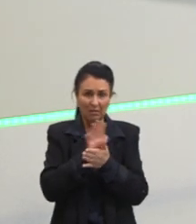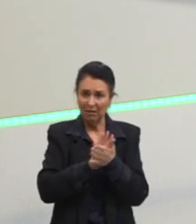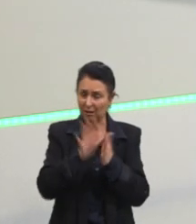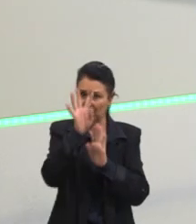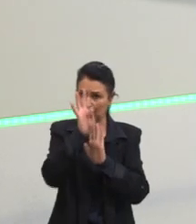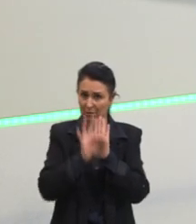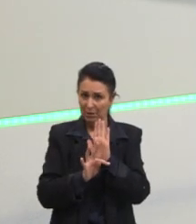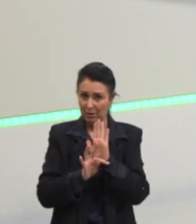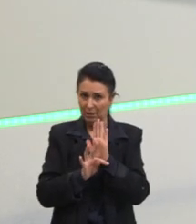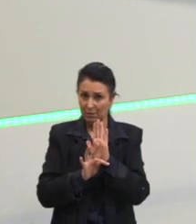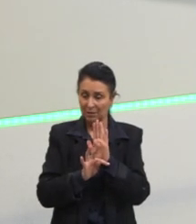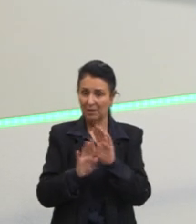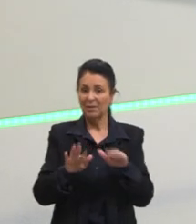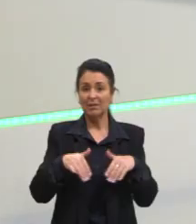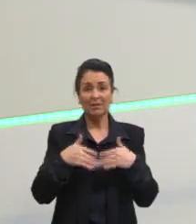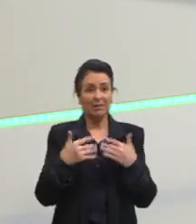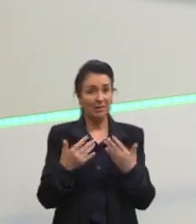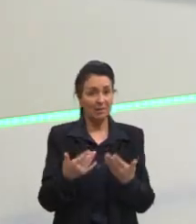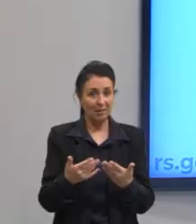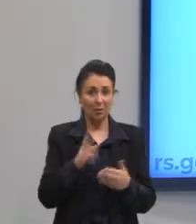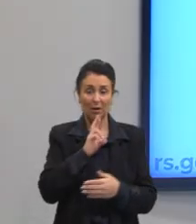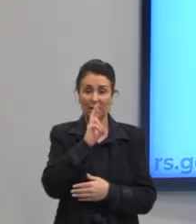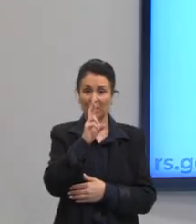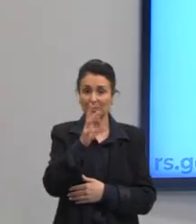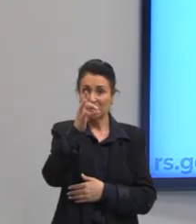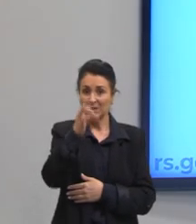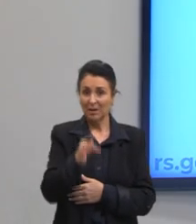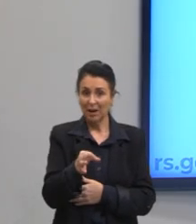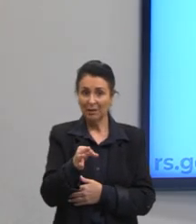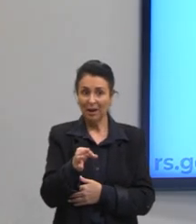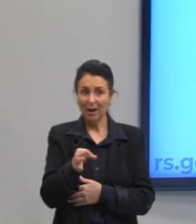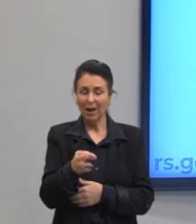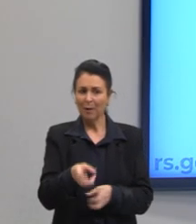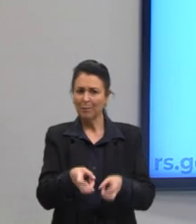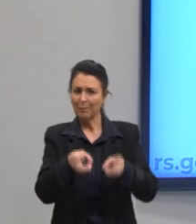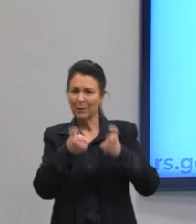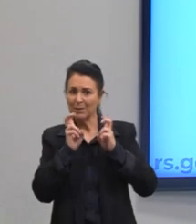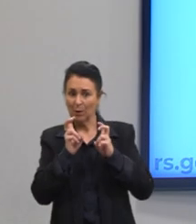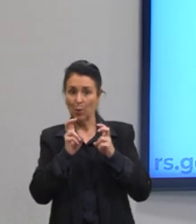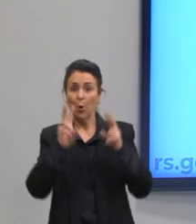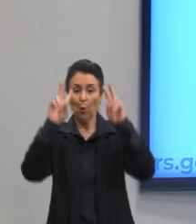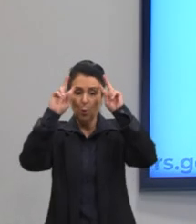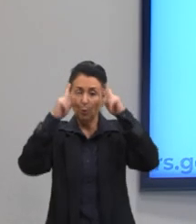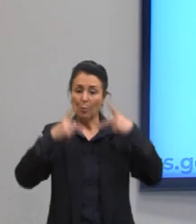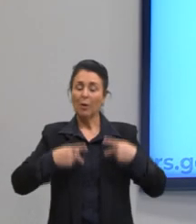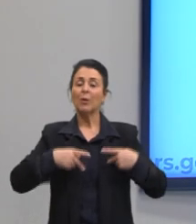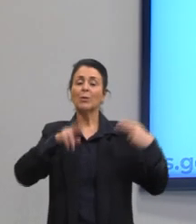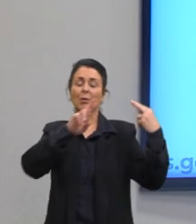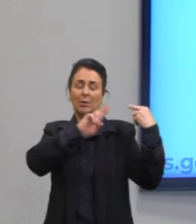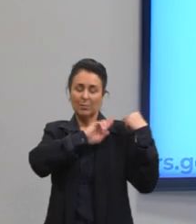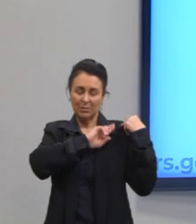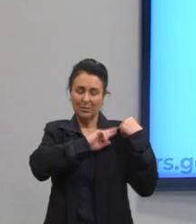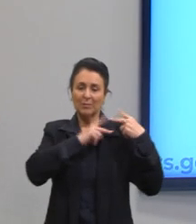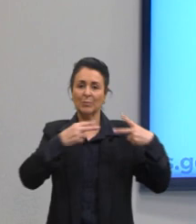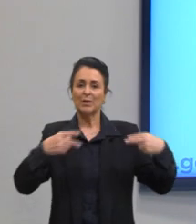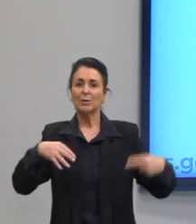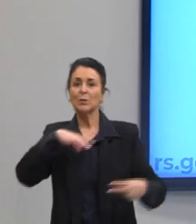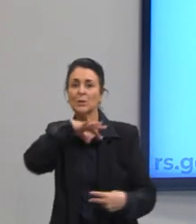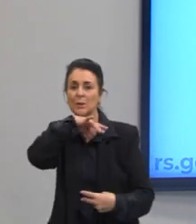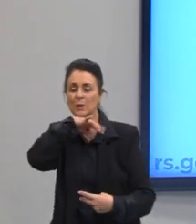o que resta a nós é constatação do ser humano como responsável pela condição caótica do mundo.